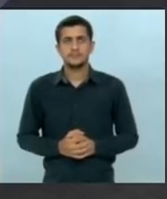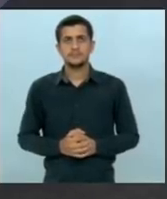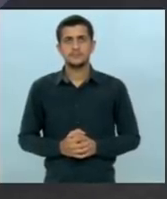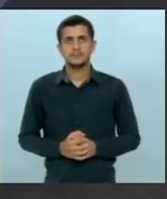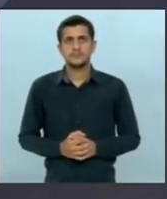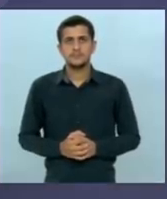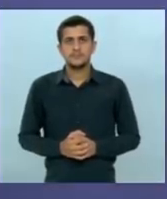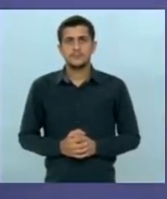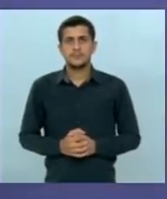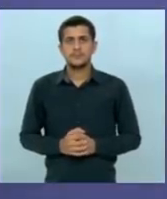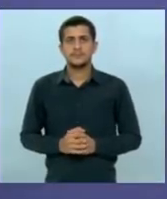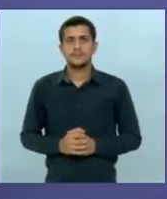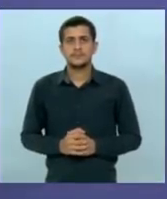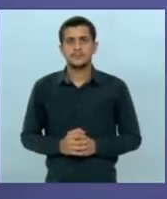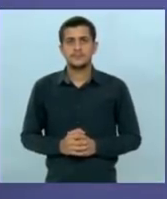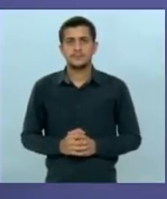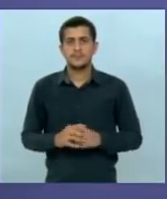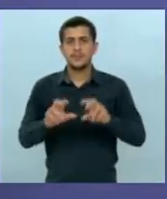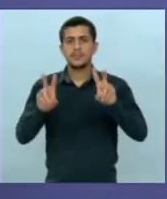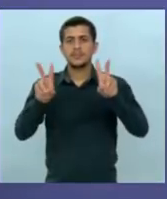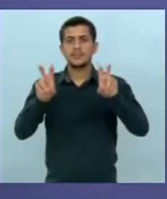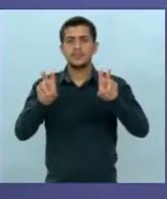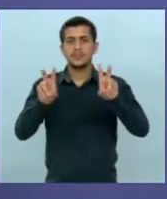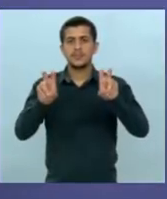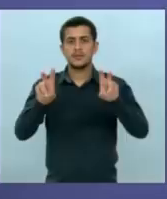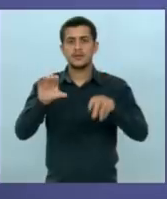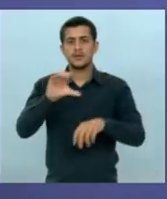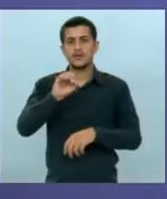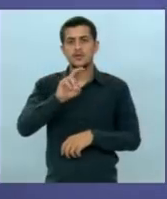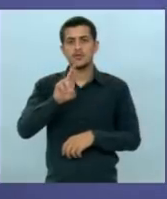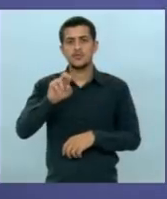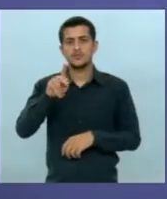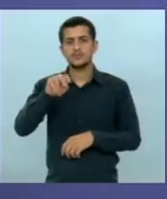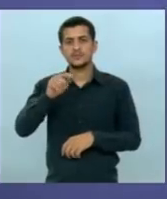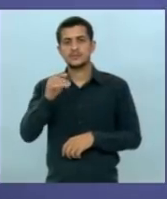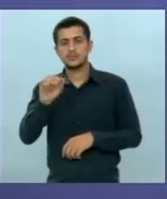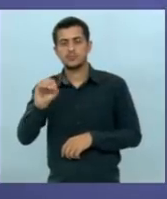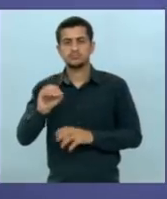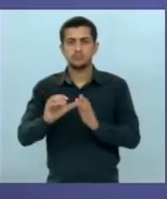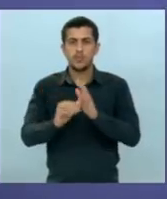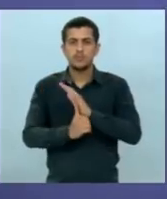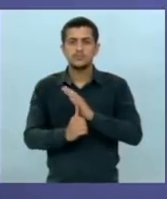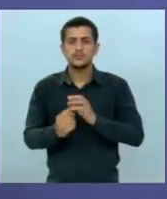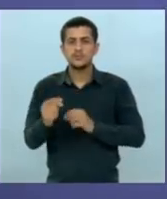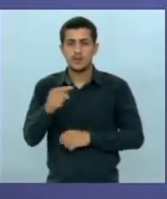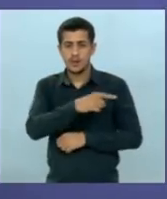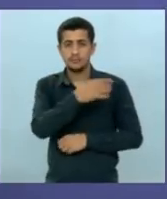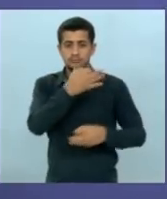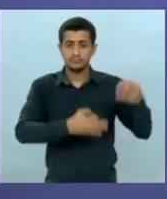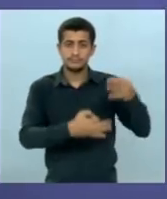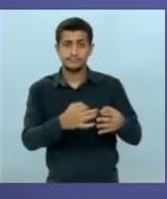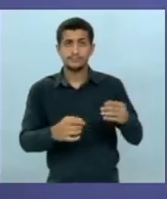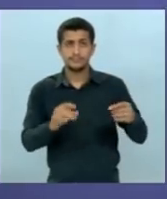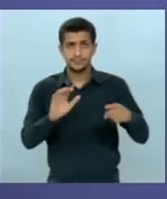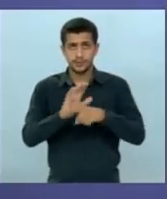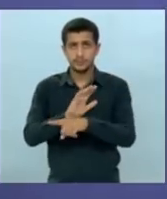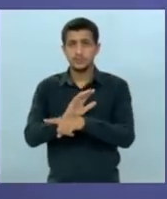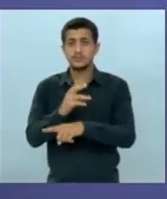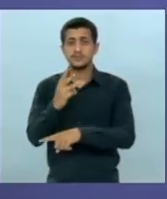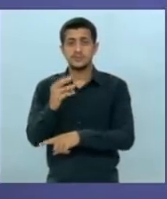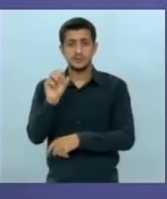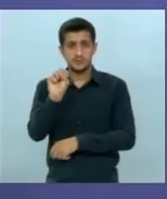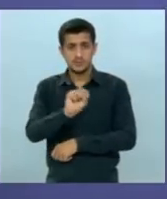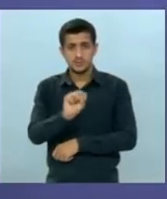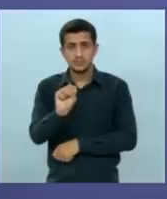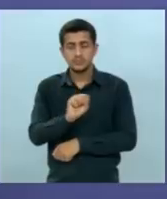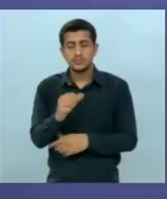o tema é corrupção quem faz a pergunta é o candidato juiz Odilon do PDT e o senhor tem 30